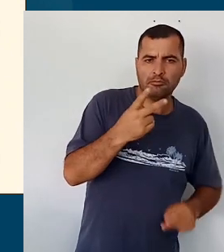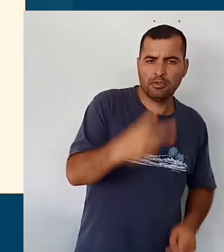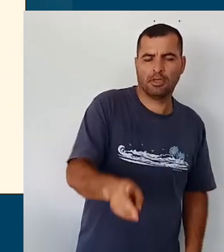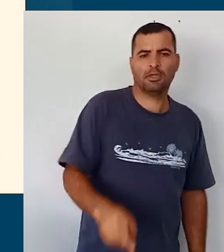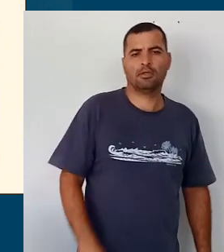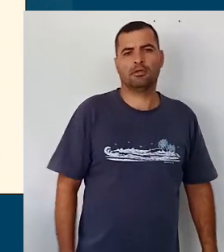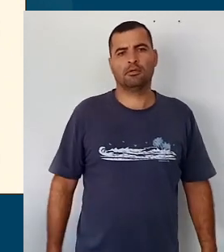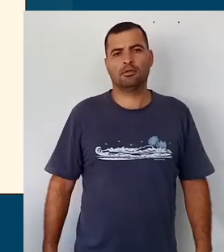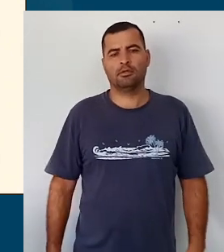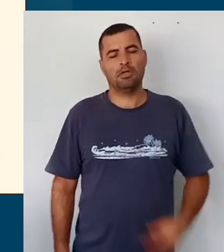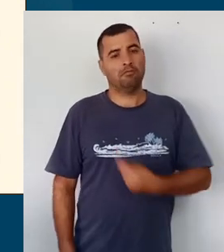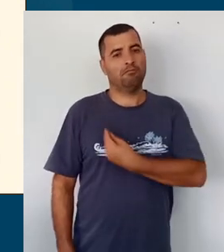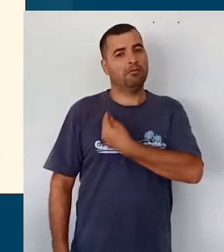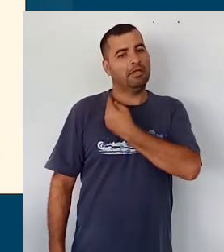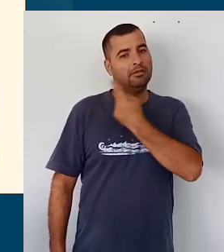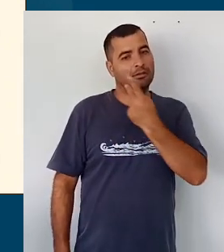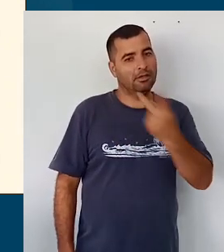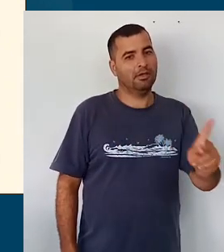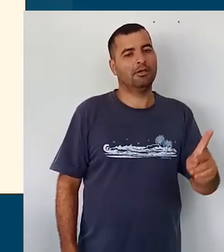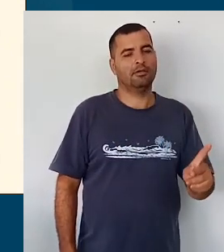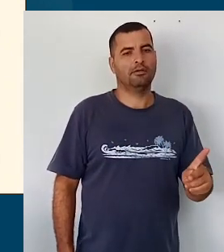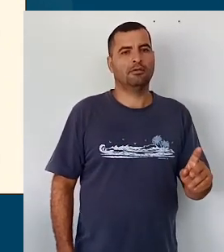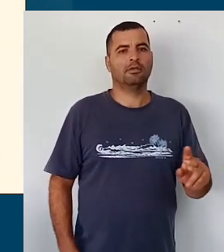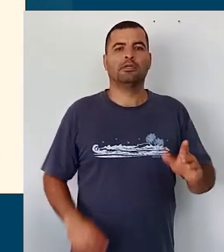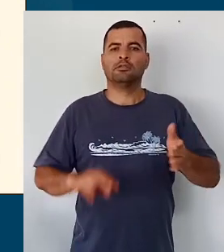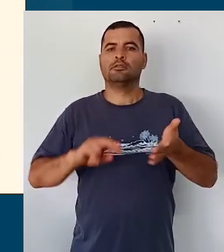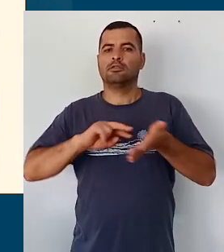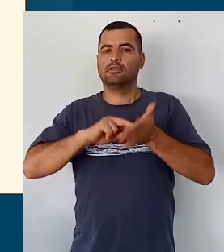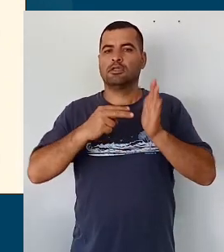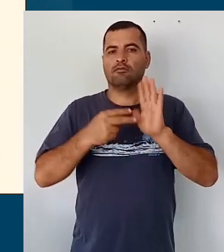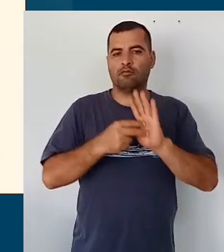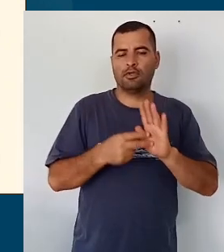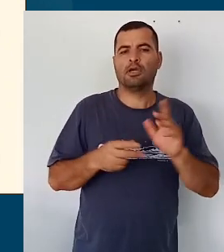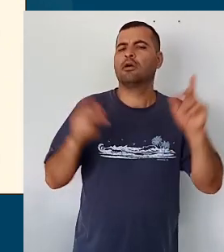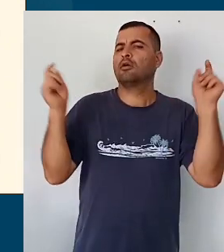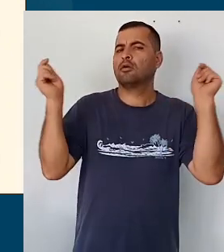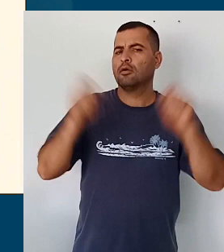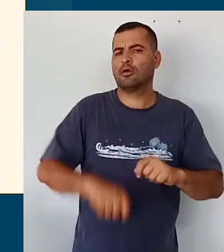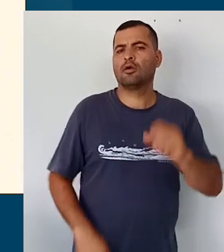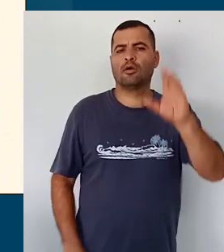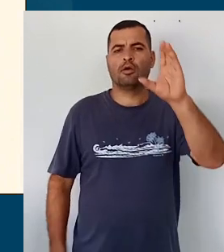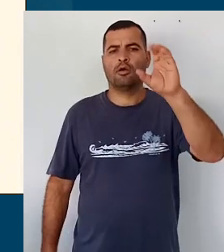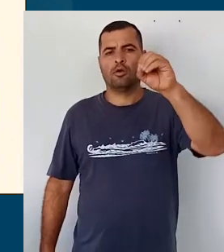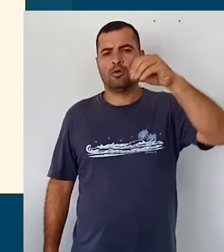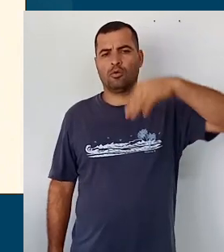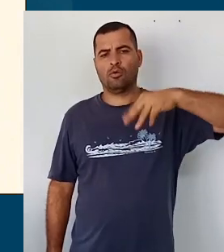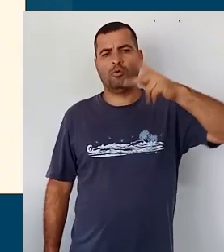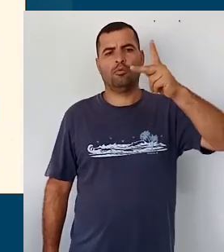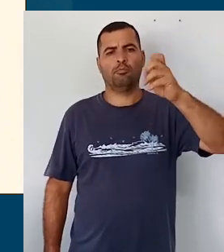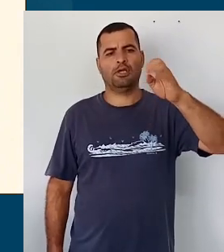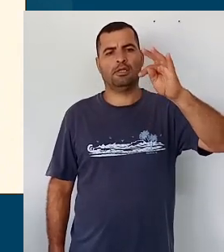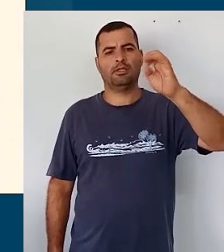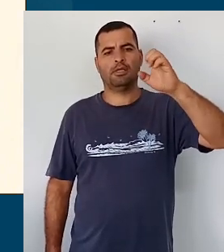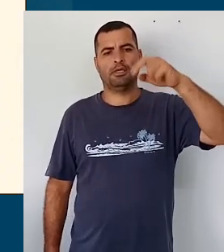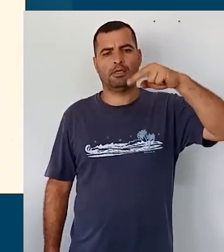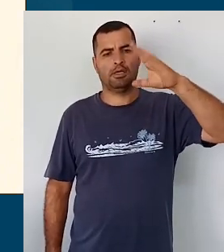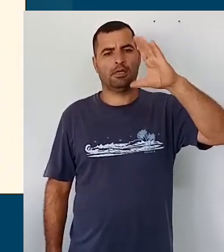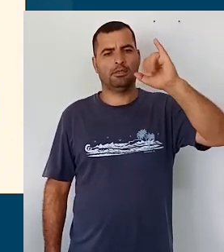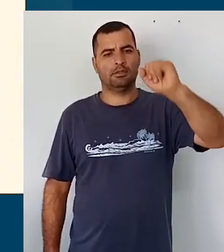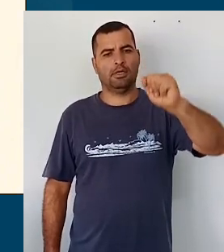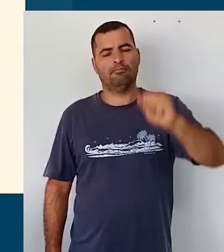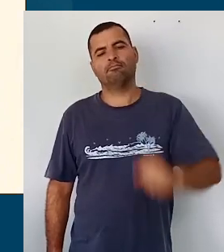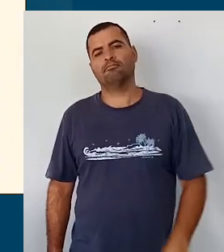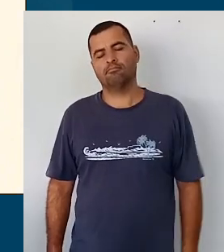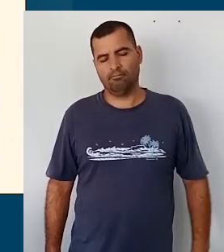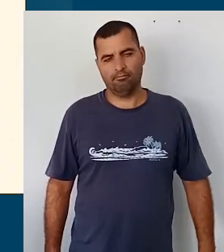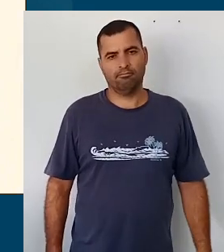efetivamente. Isso se traduz por aquilo que a gente chama de competências, as competências gerais básicas estão lá para dizer